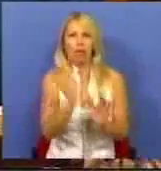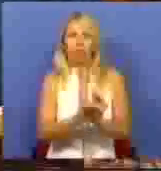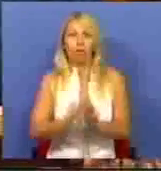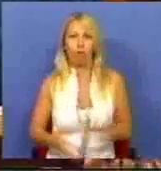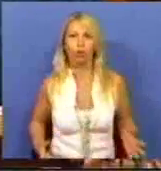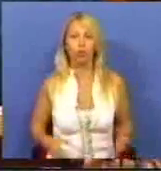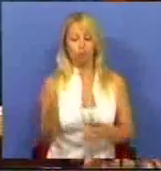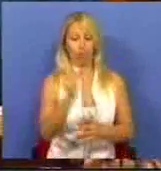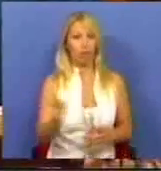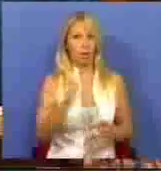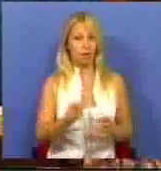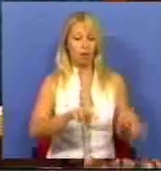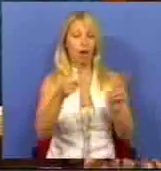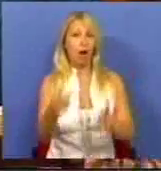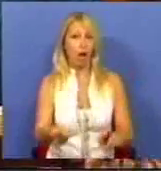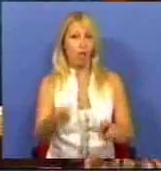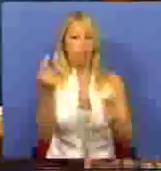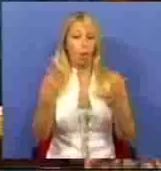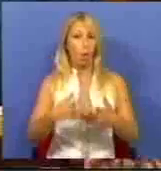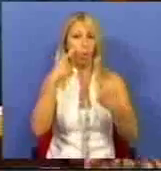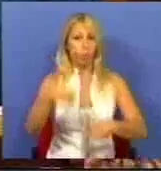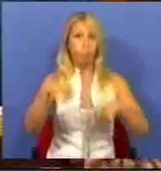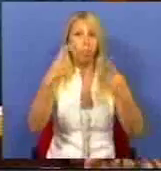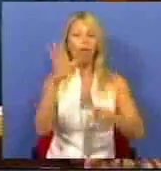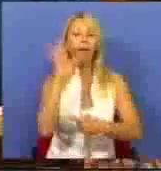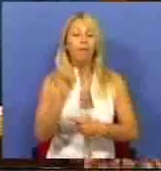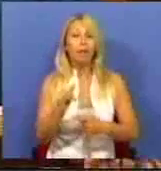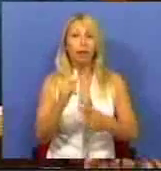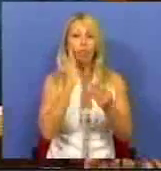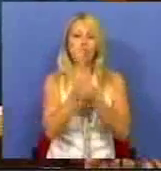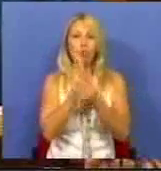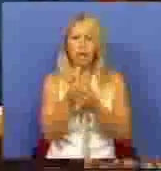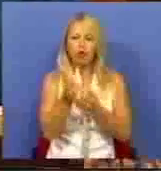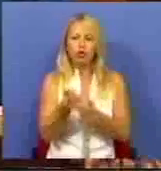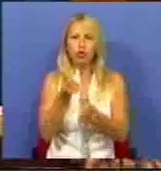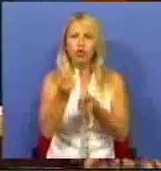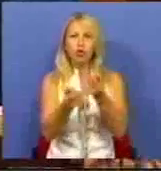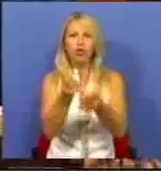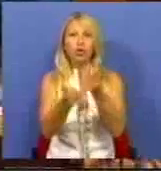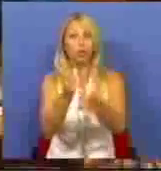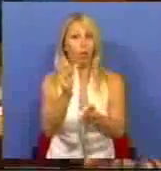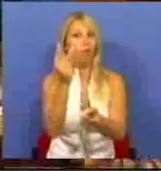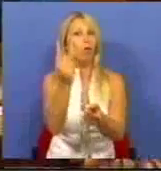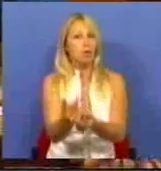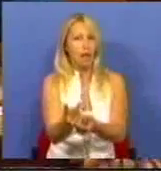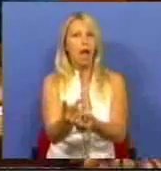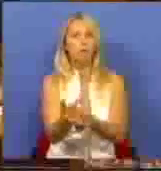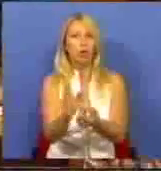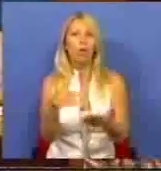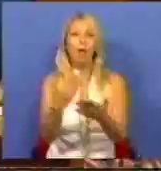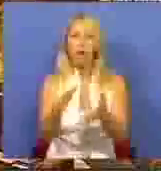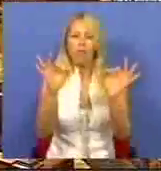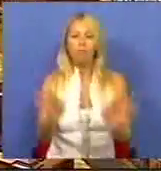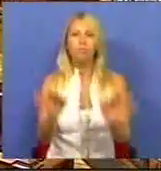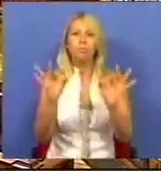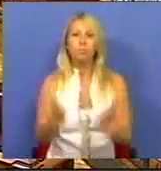públicas, procurando num processo progressivo e participado em dois anos, sanear as contas públicas